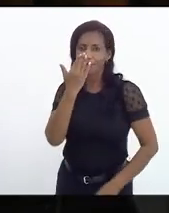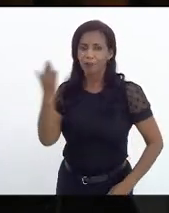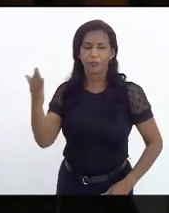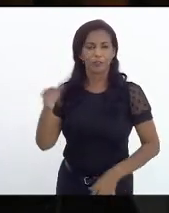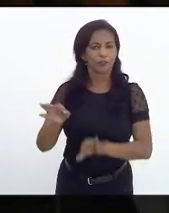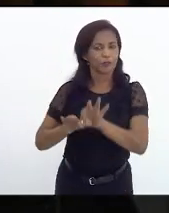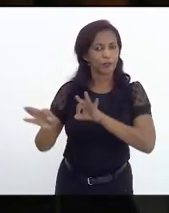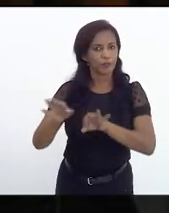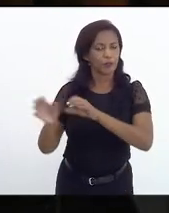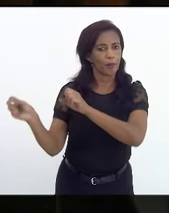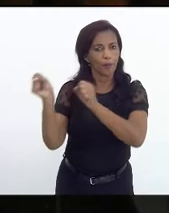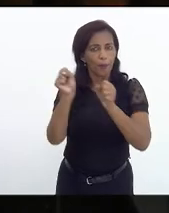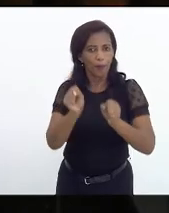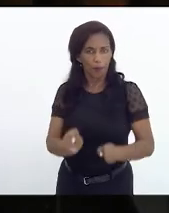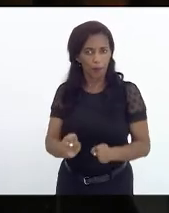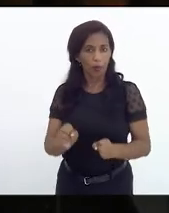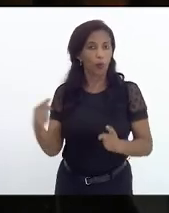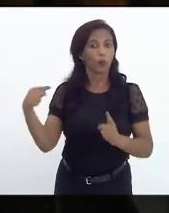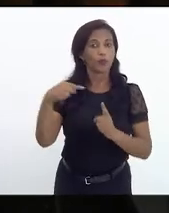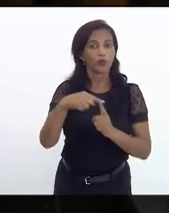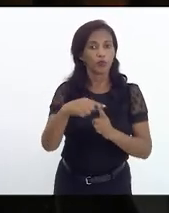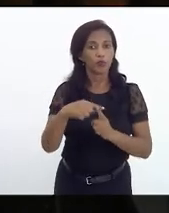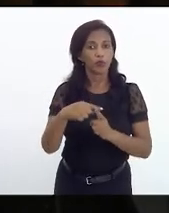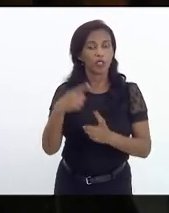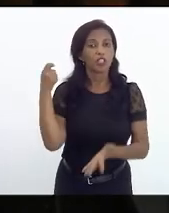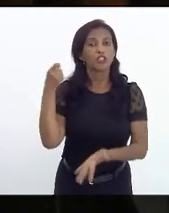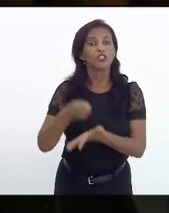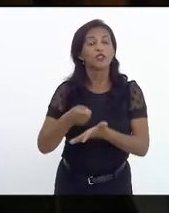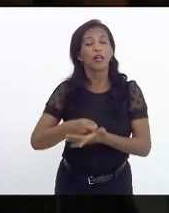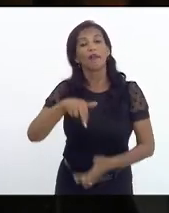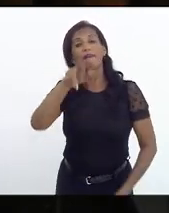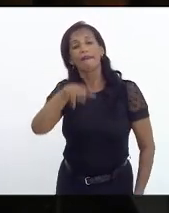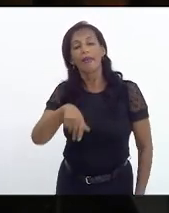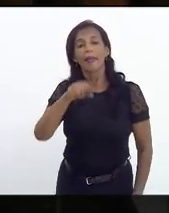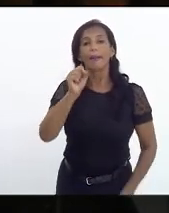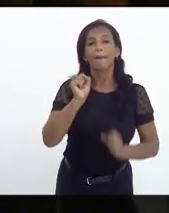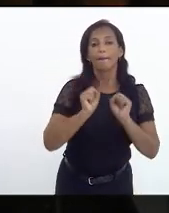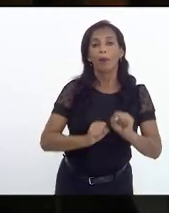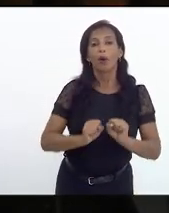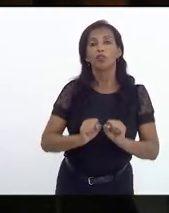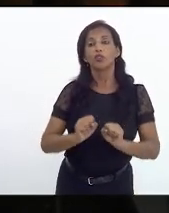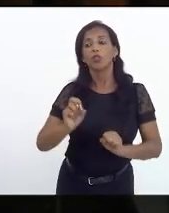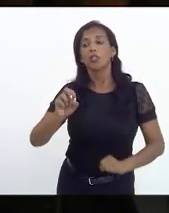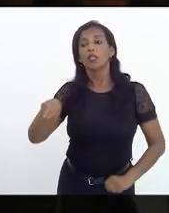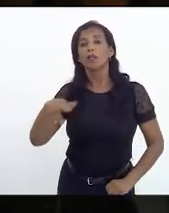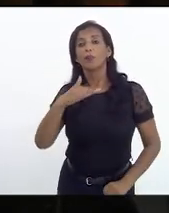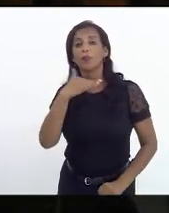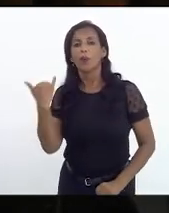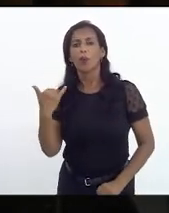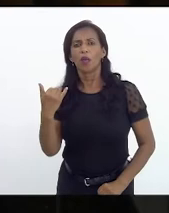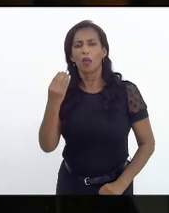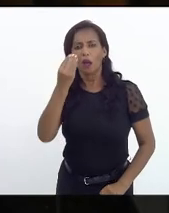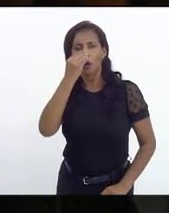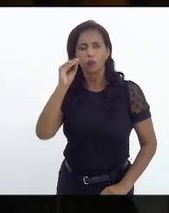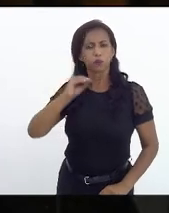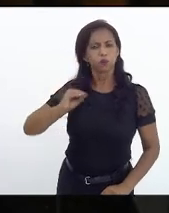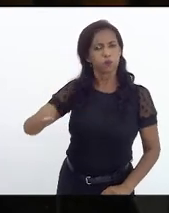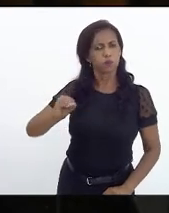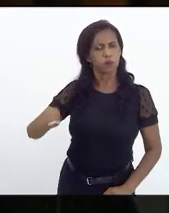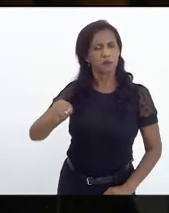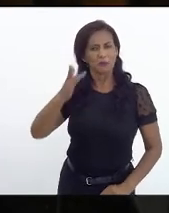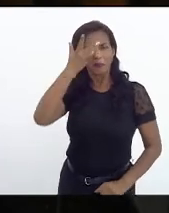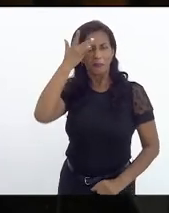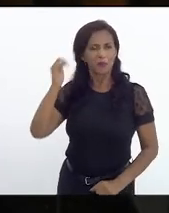de um projeto de poder cujo objetivo é ditar quem pode e deve morrer ao relegar moradores de periferias à própria